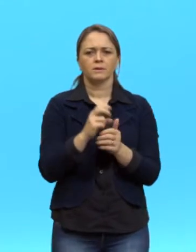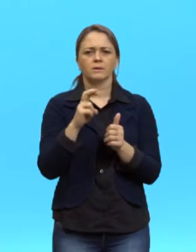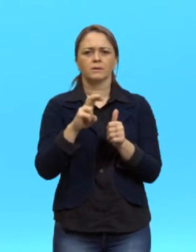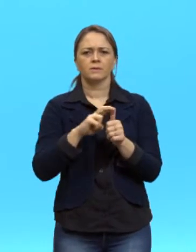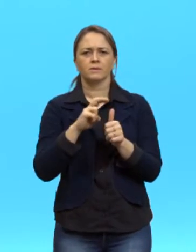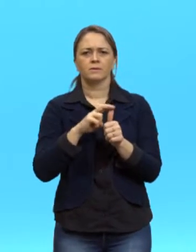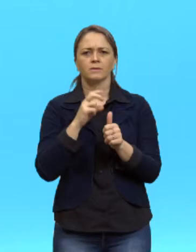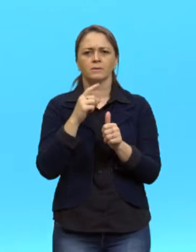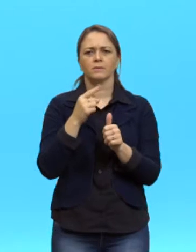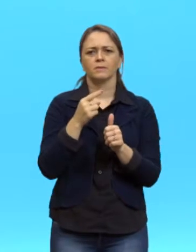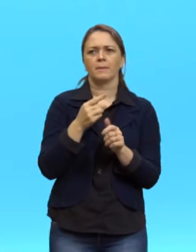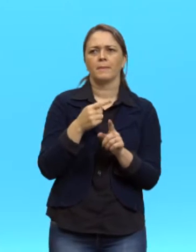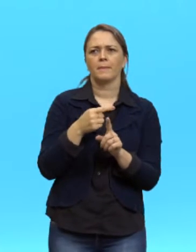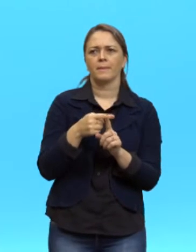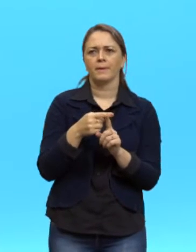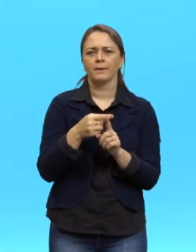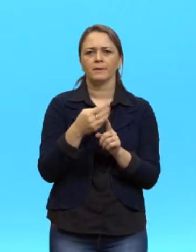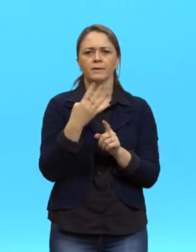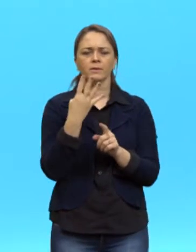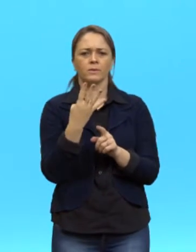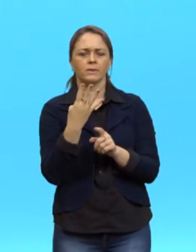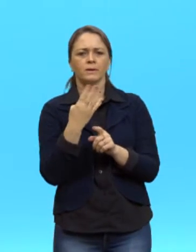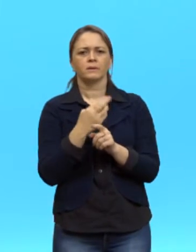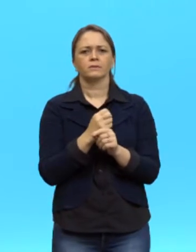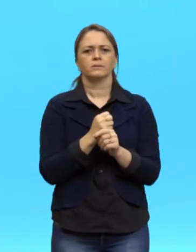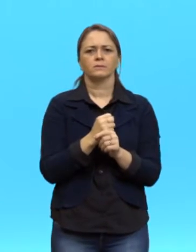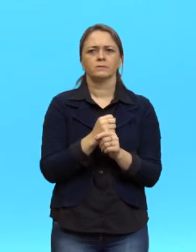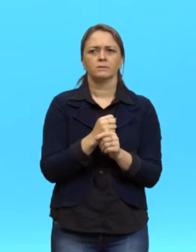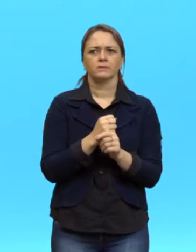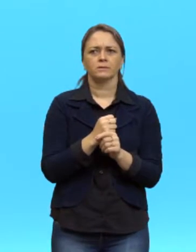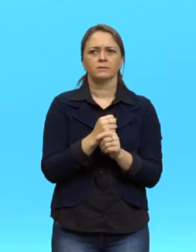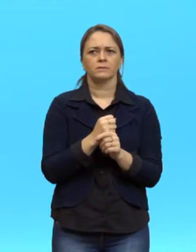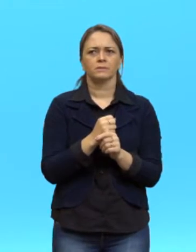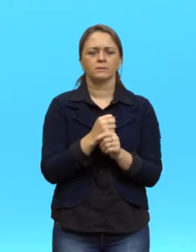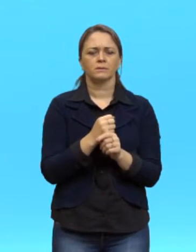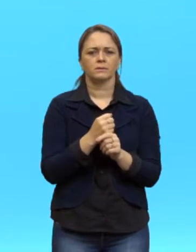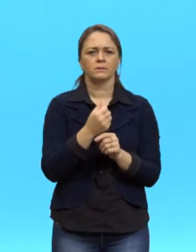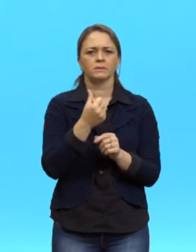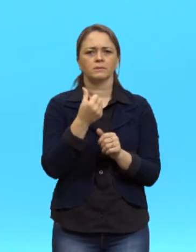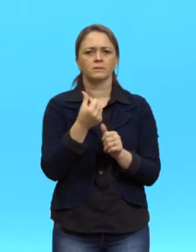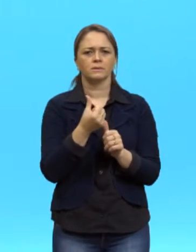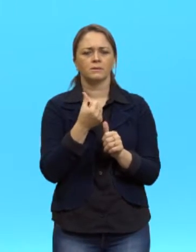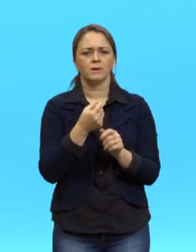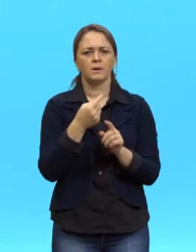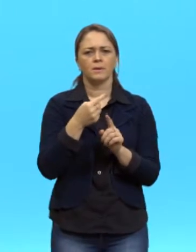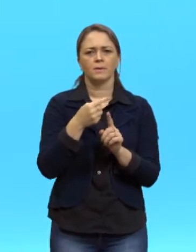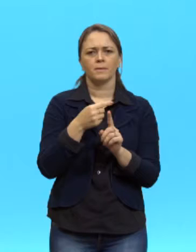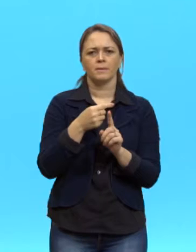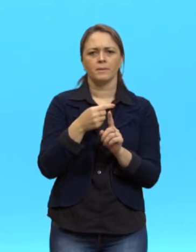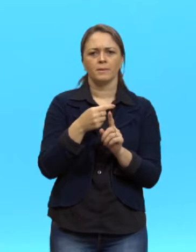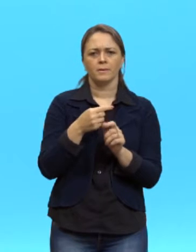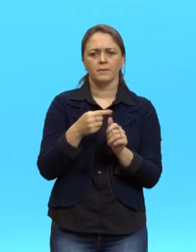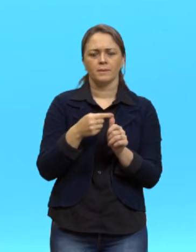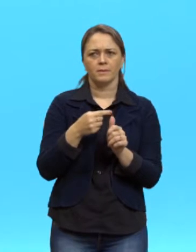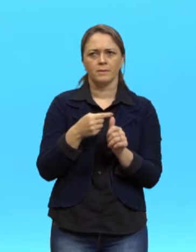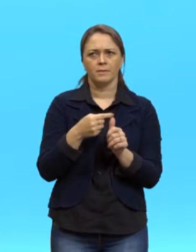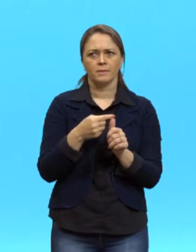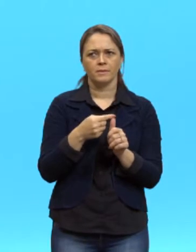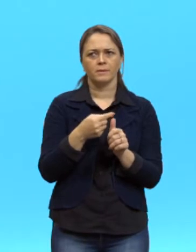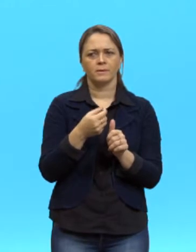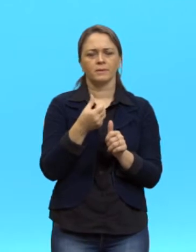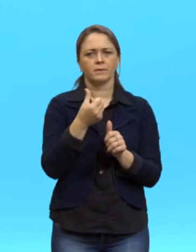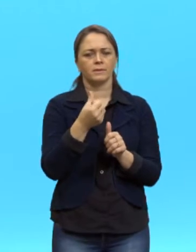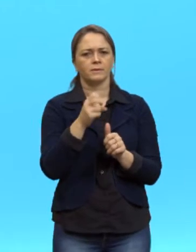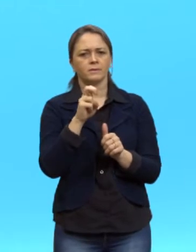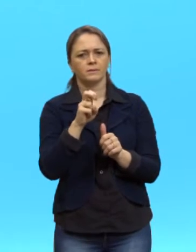primeiro, mais quatro razões. Se eu quiser saber o sexto termo, é o primeiro, mais... 6 menos 1,